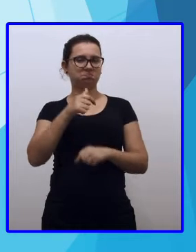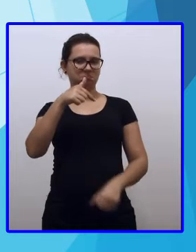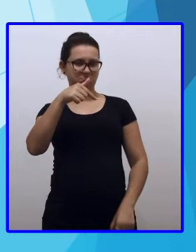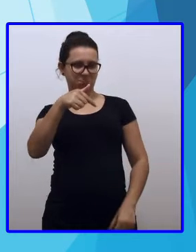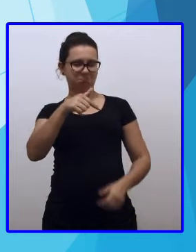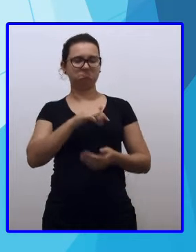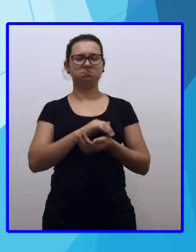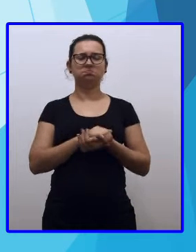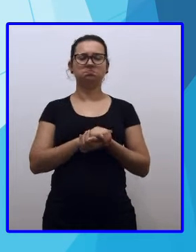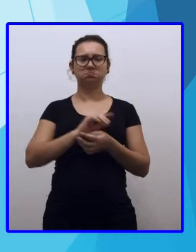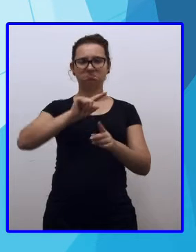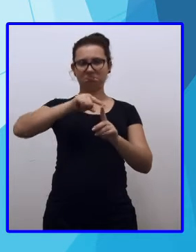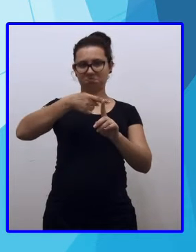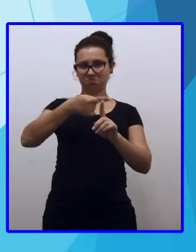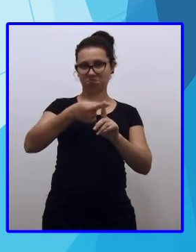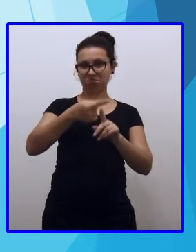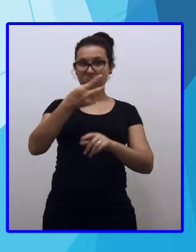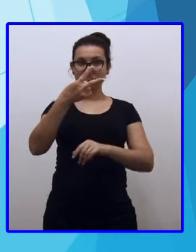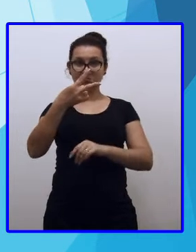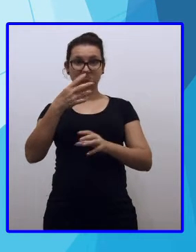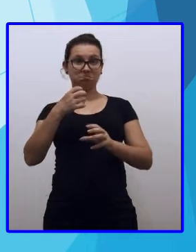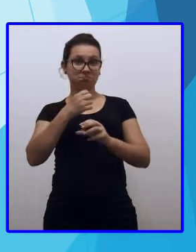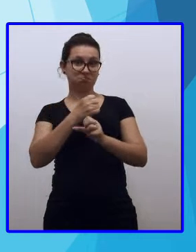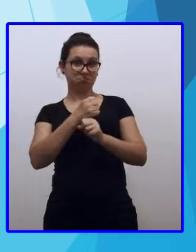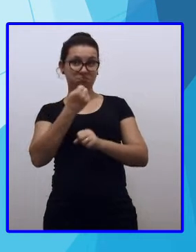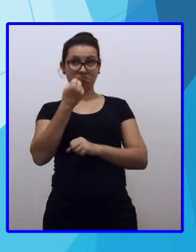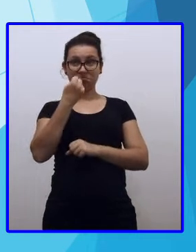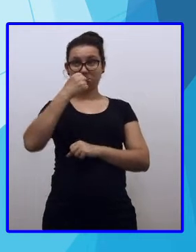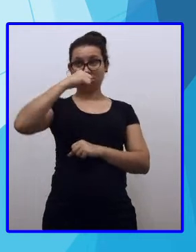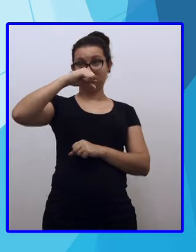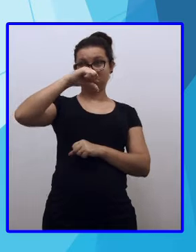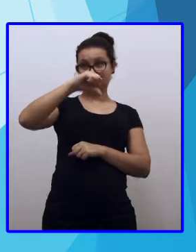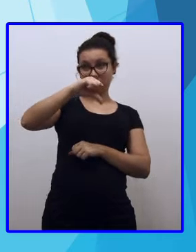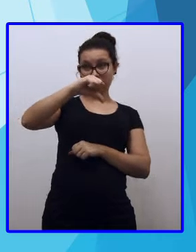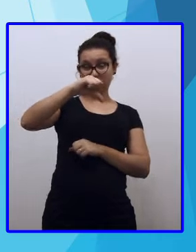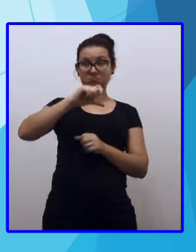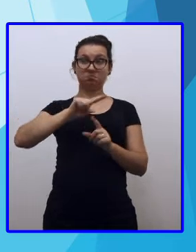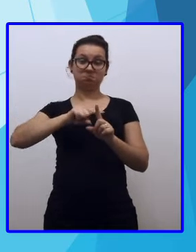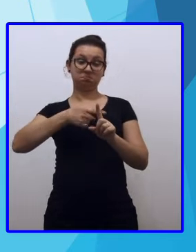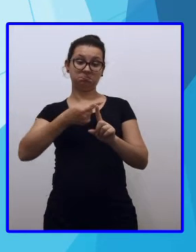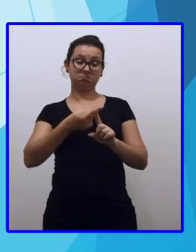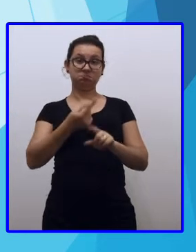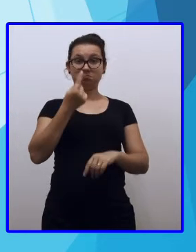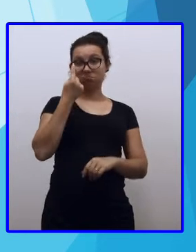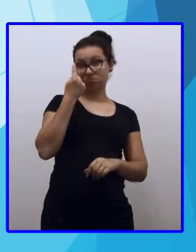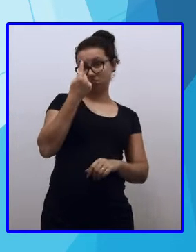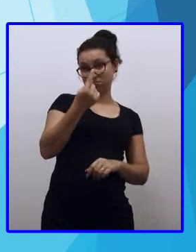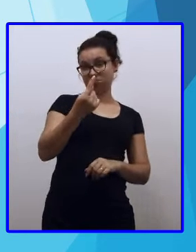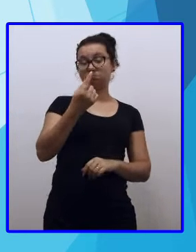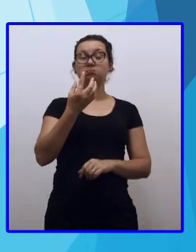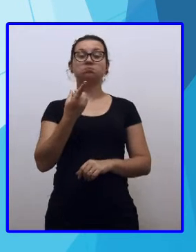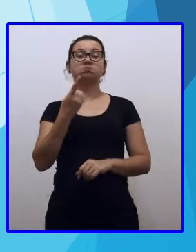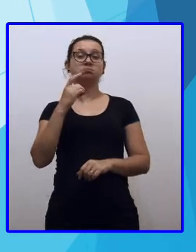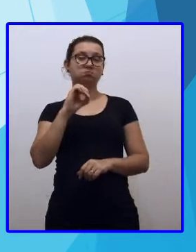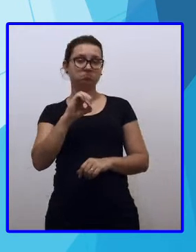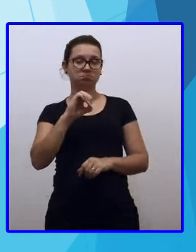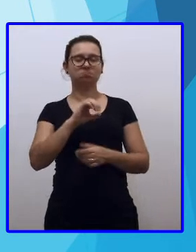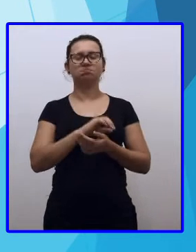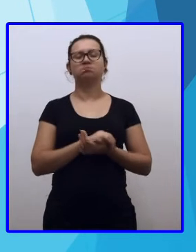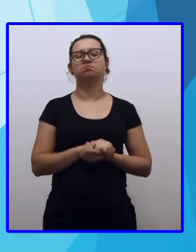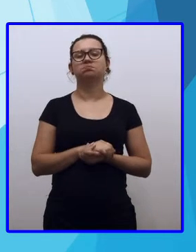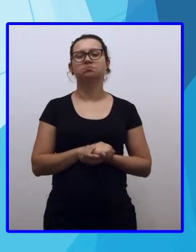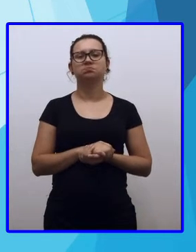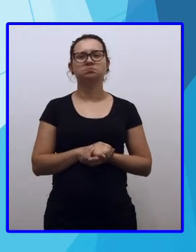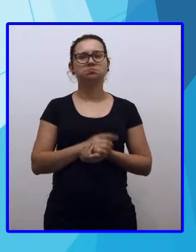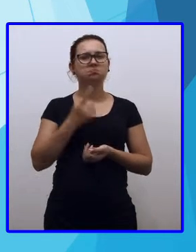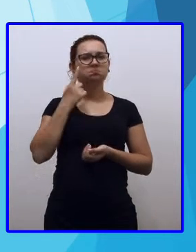Mais 2, 8, 9 reais. Mais 1, 10 reais. Então, vamos